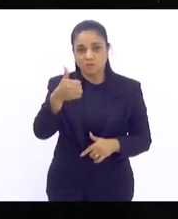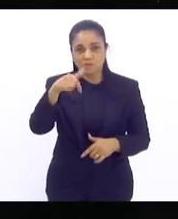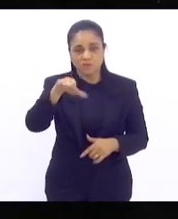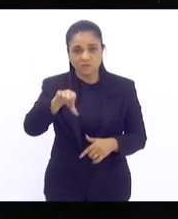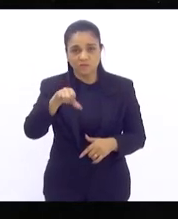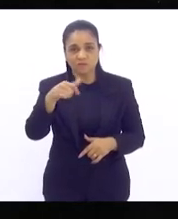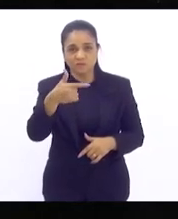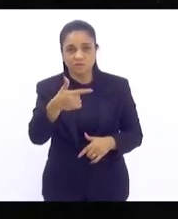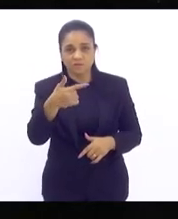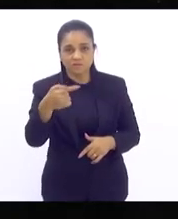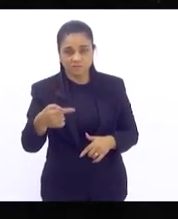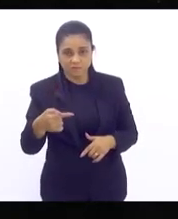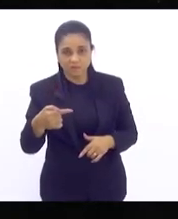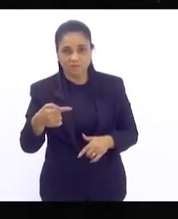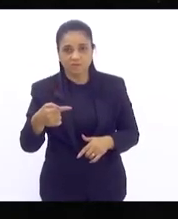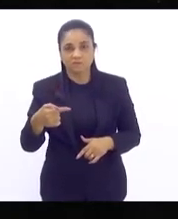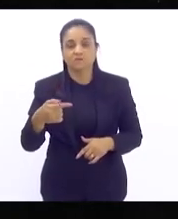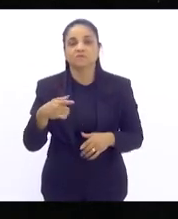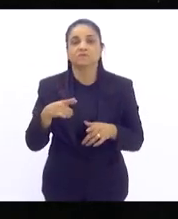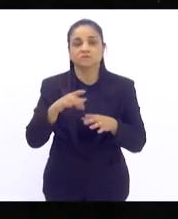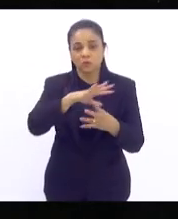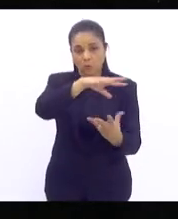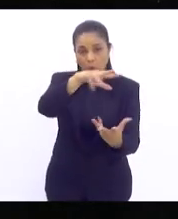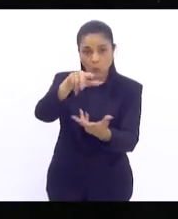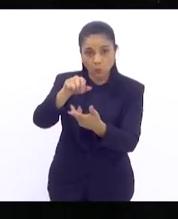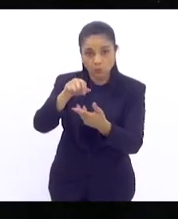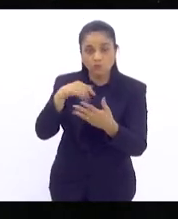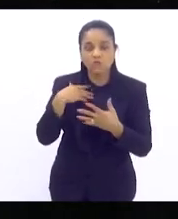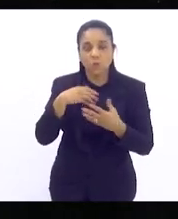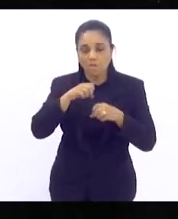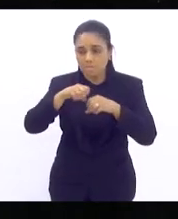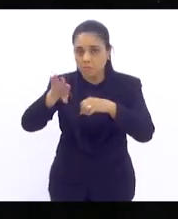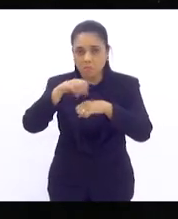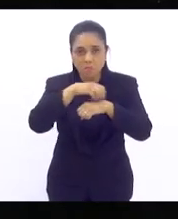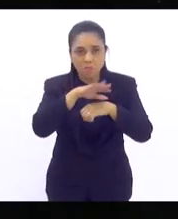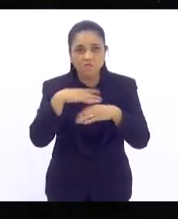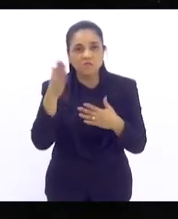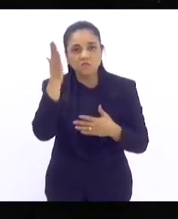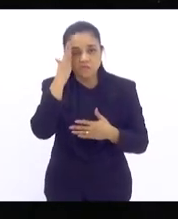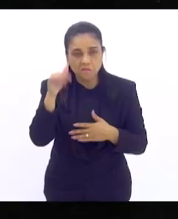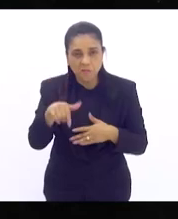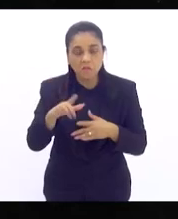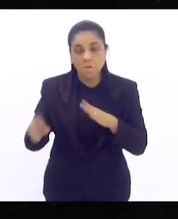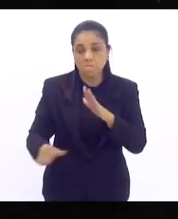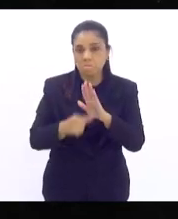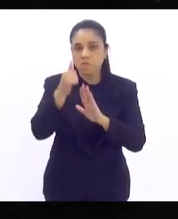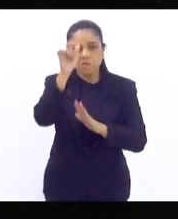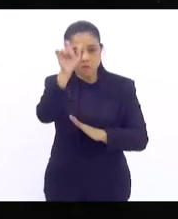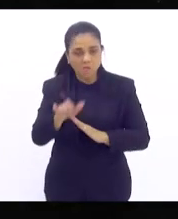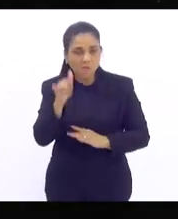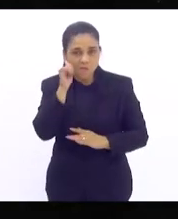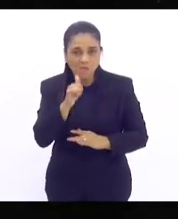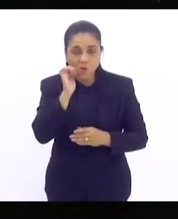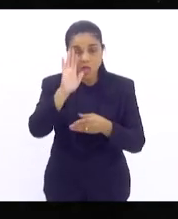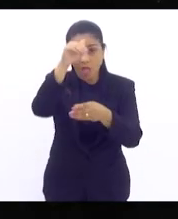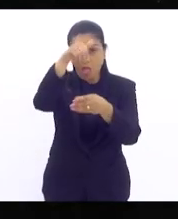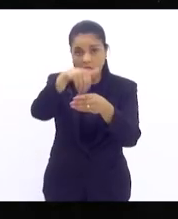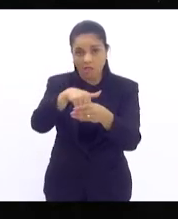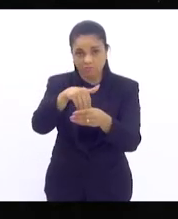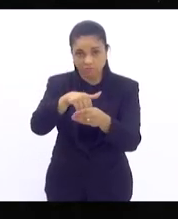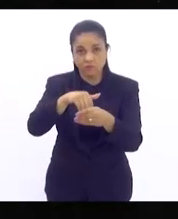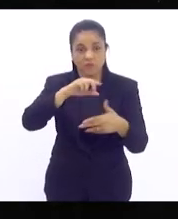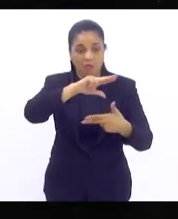repercutiu mundialmente por se tratar não somente da primeira eleitora do Brasil, mas também como a primeira eleitora da